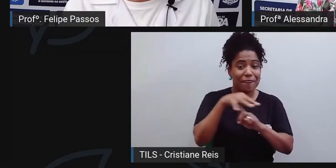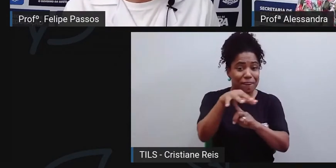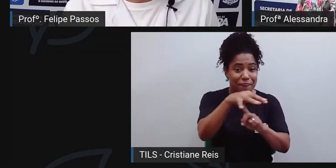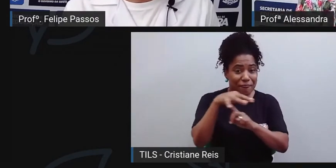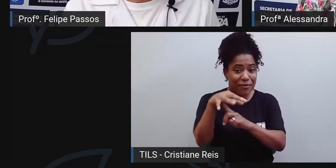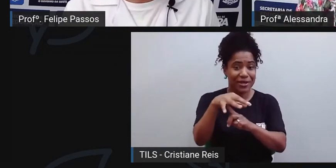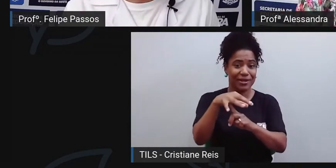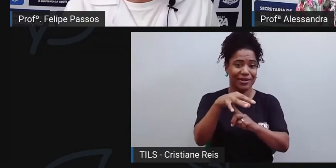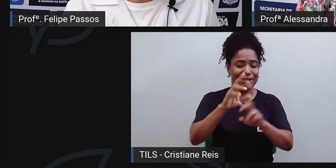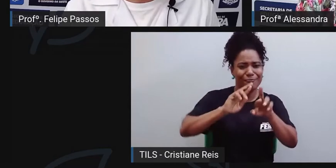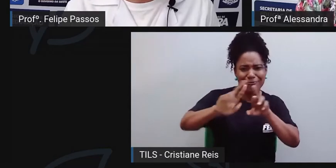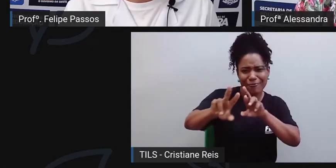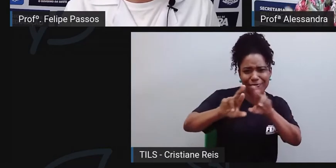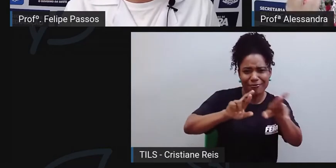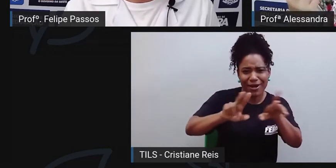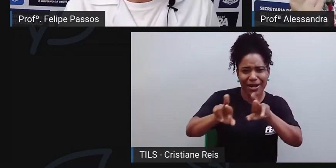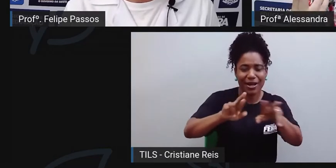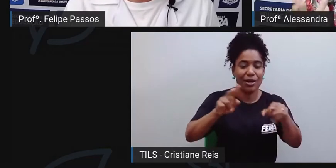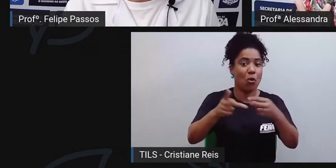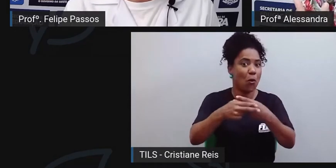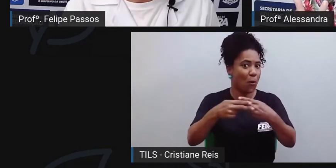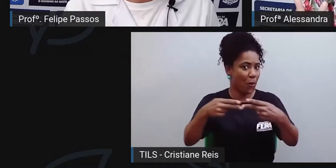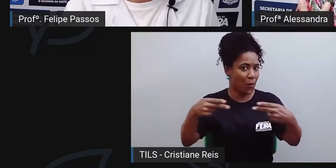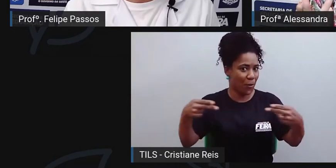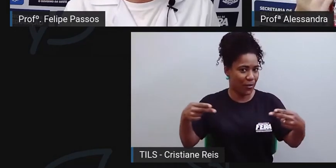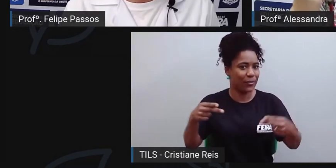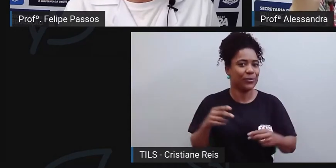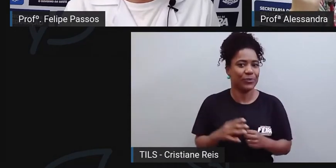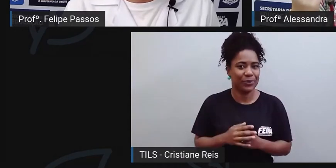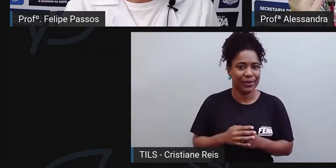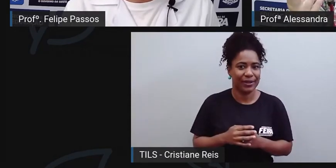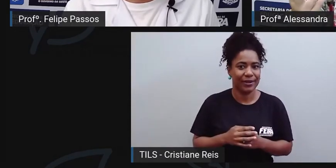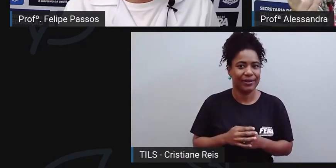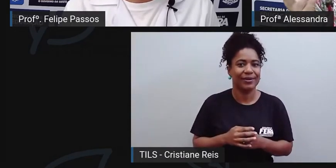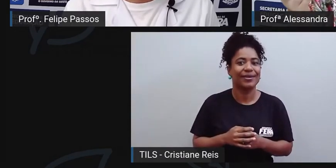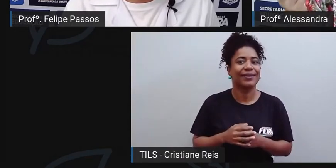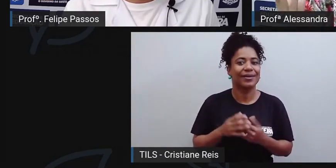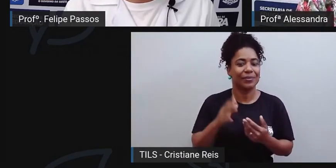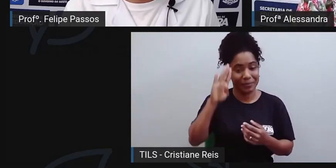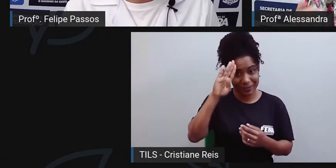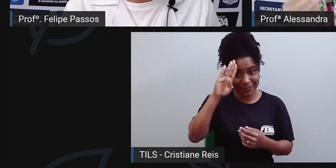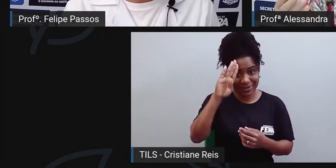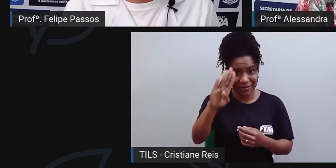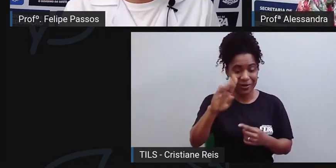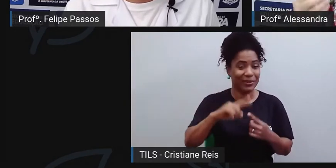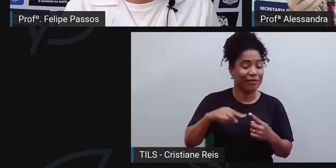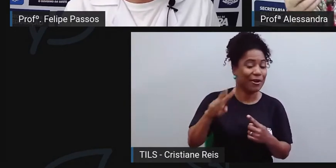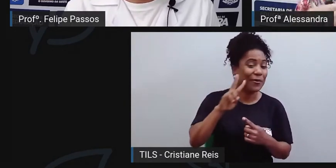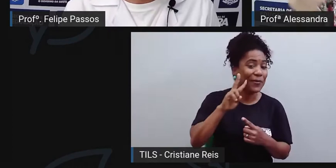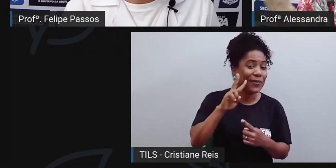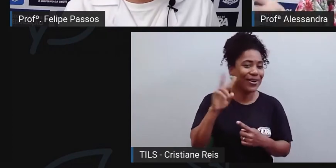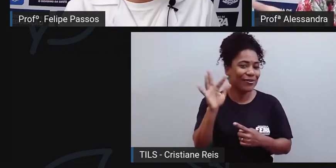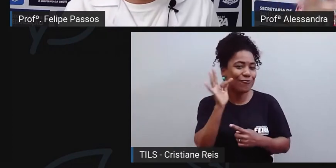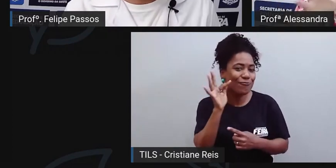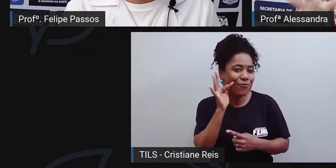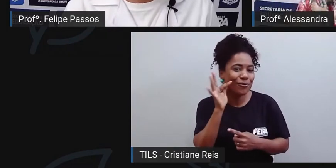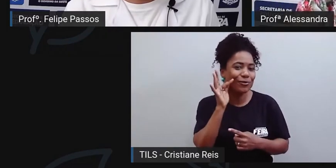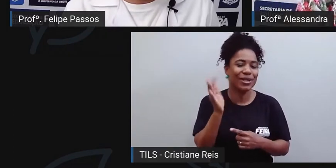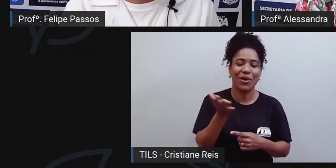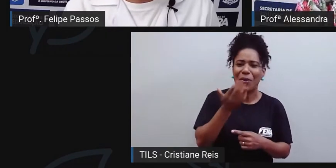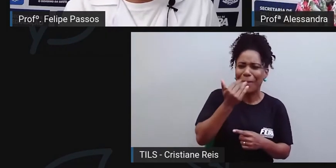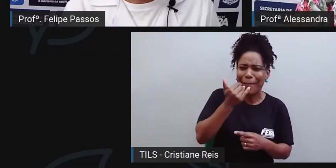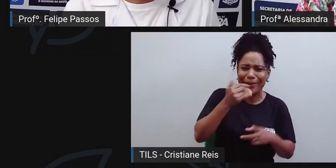uma variedade de produtos, principalmente legumes, verduras, alimentos,